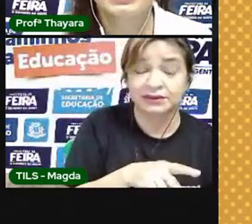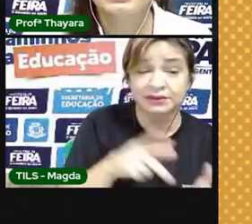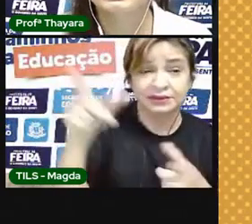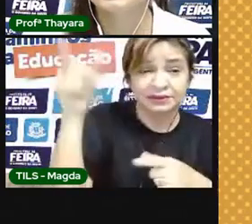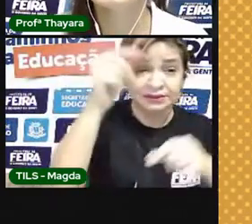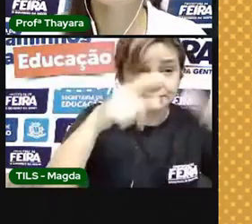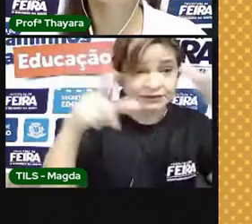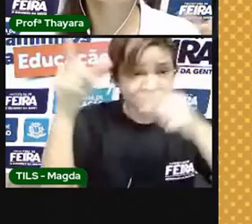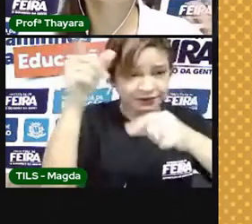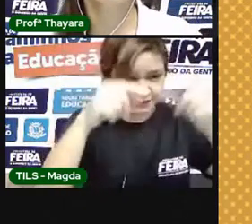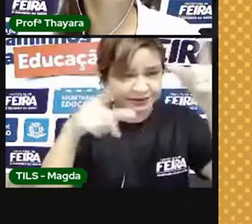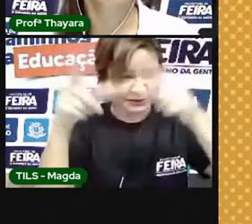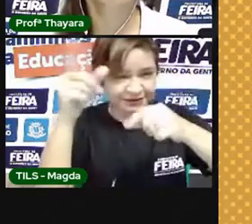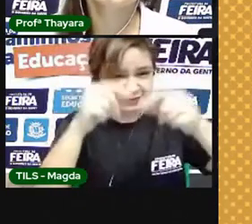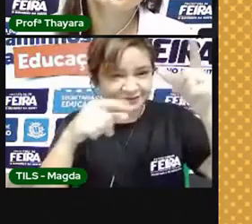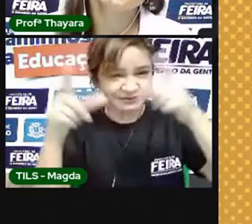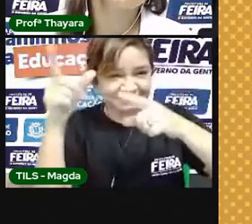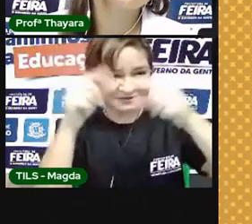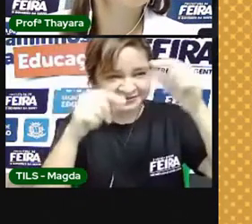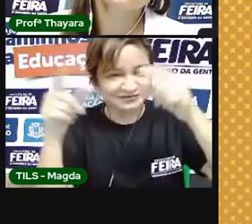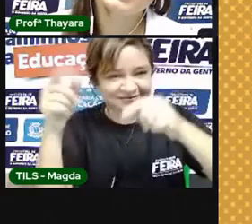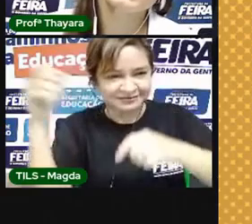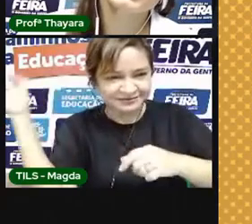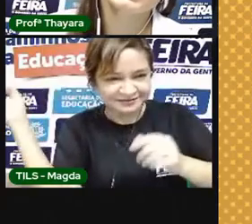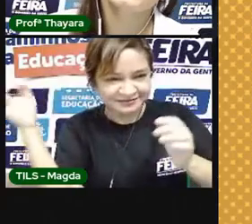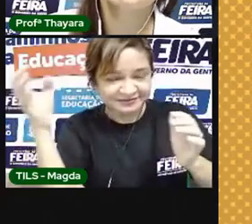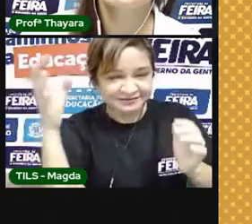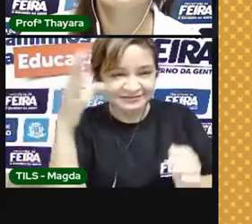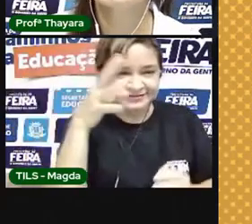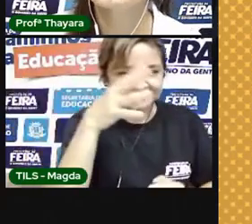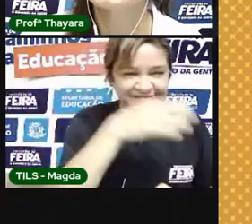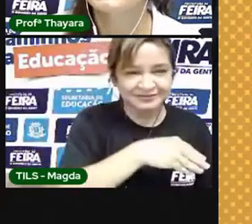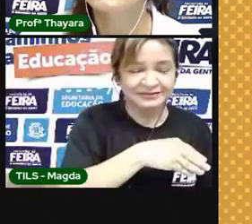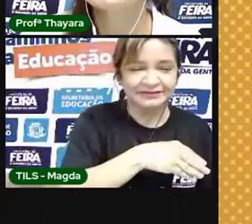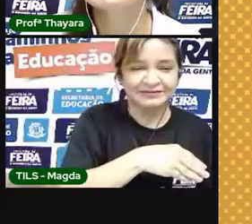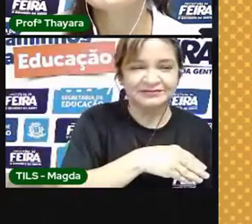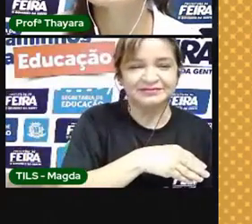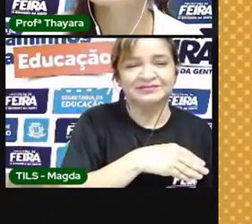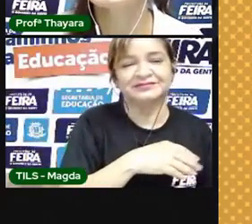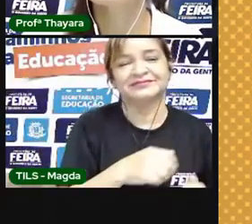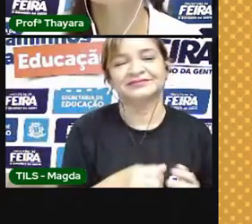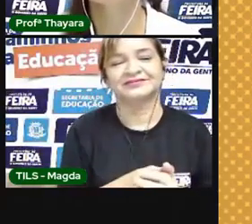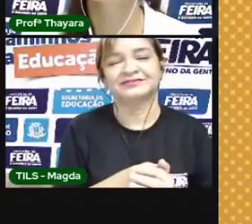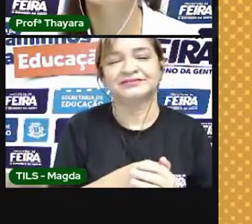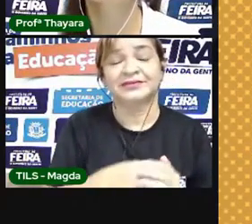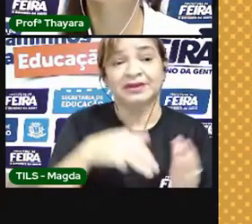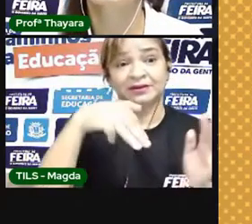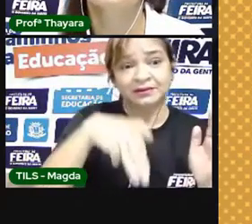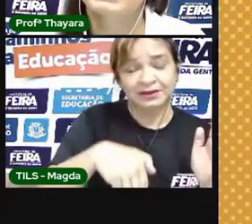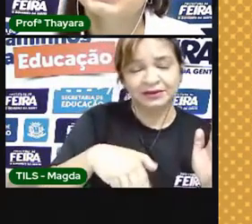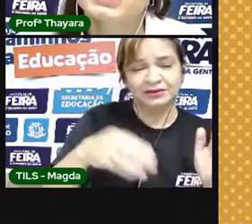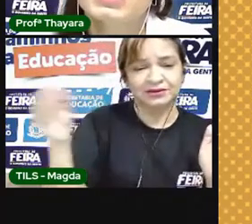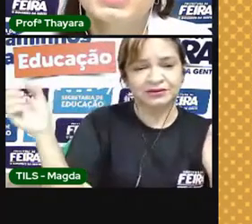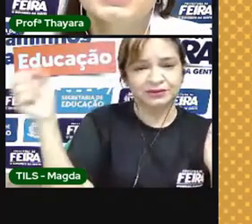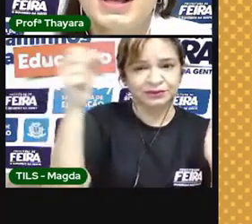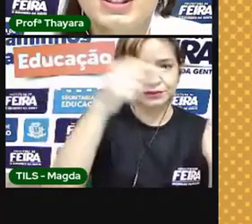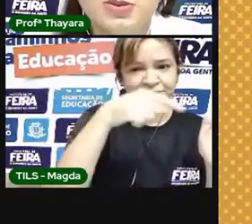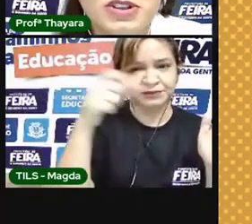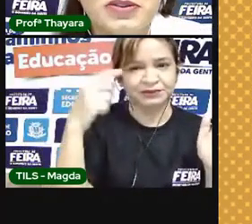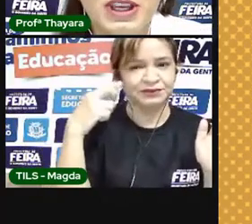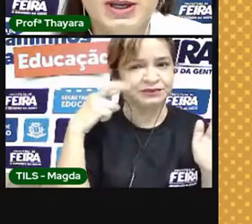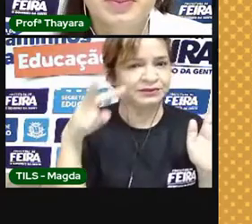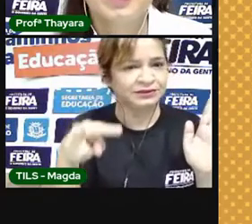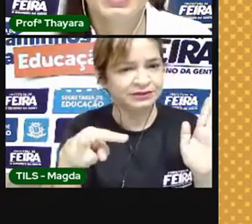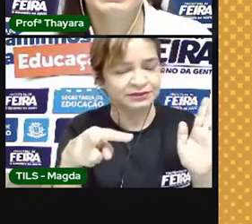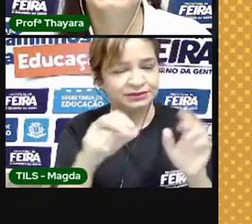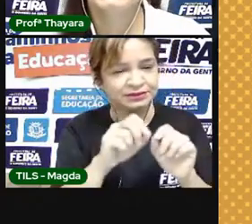cadentes. Que a gente chama de estrela cadente. Mas não são estrelas. São os meteoros que conseguem atravessar essa camada da